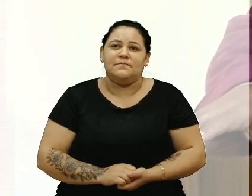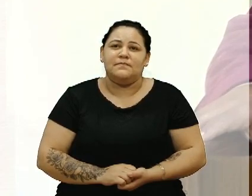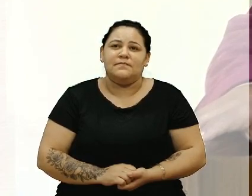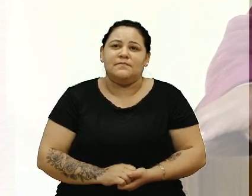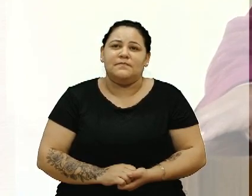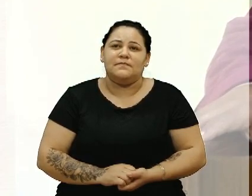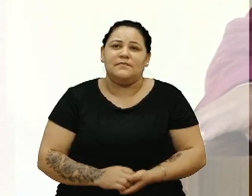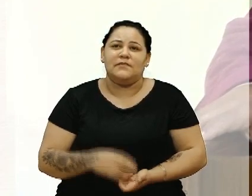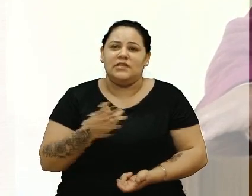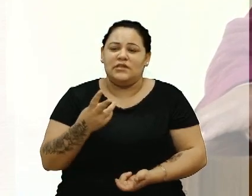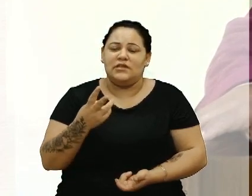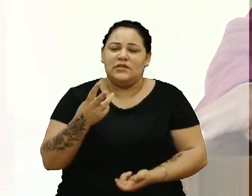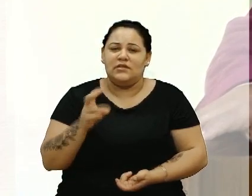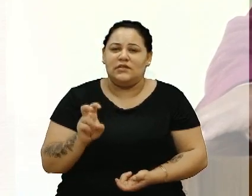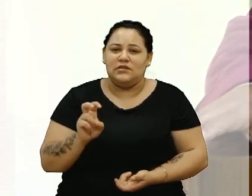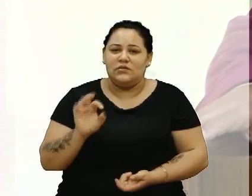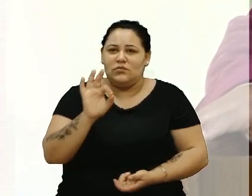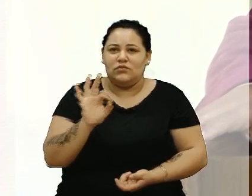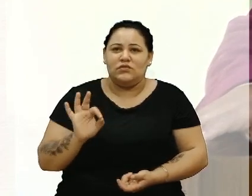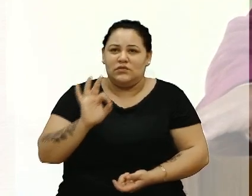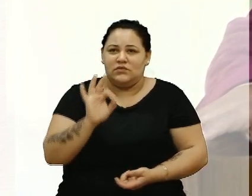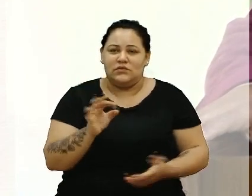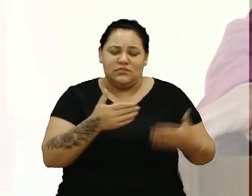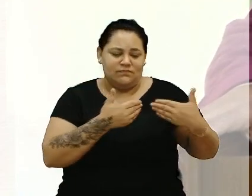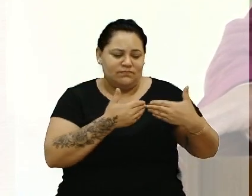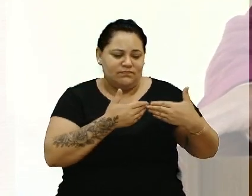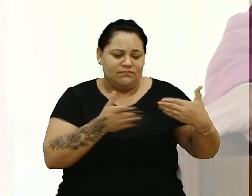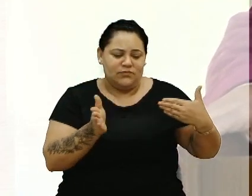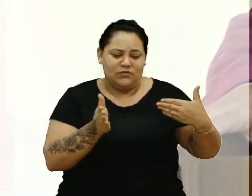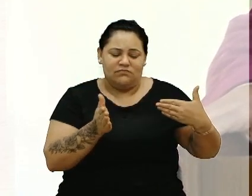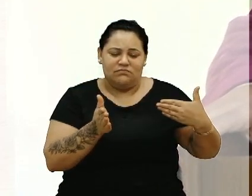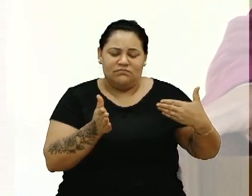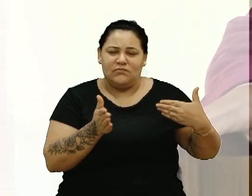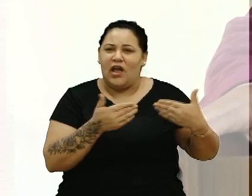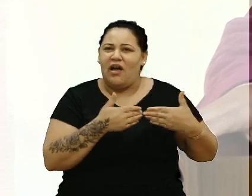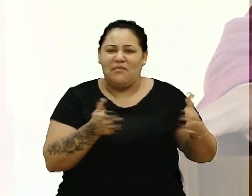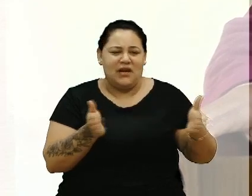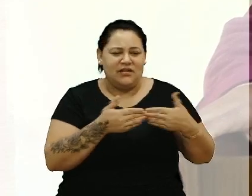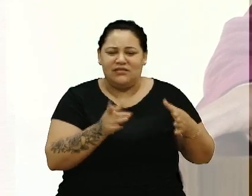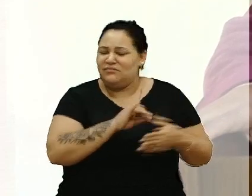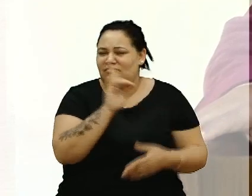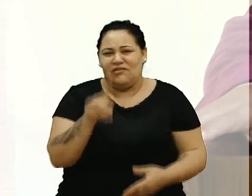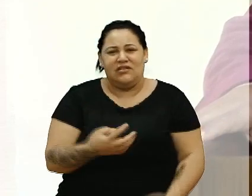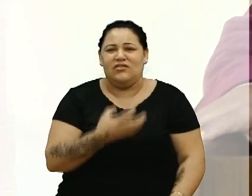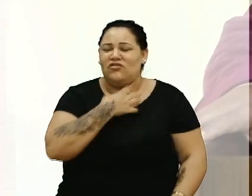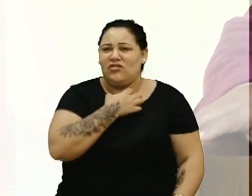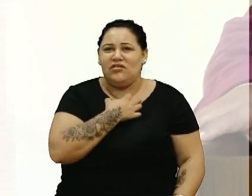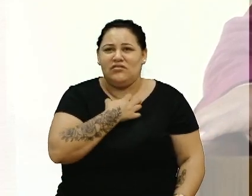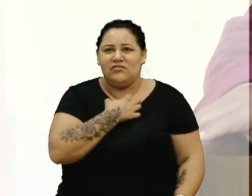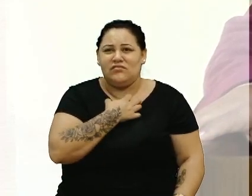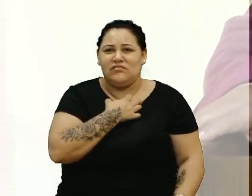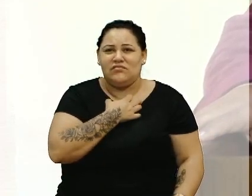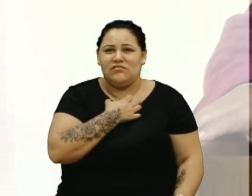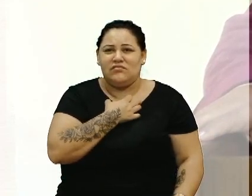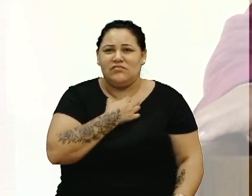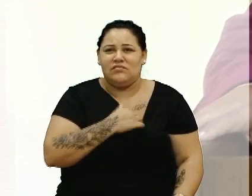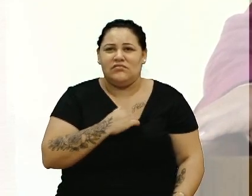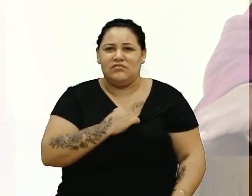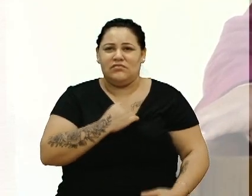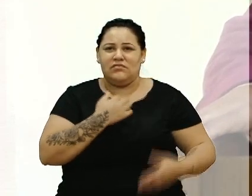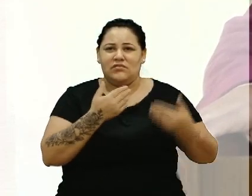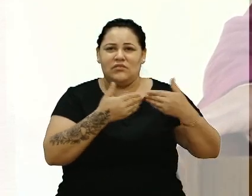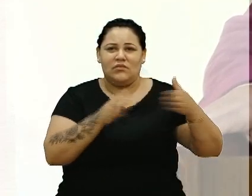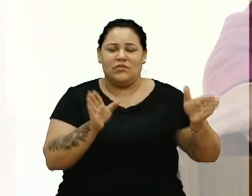35% das comportas abertas até o último momento? Não é isso que se faz. As comportas se abrem, se tiver que abrir